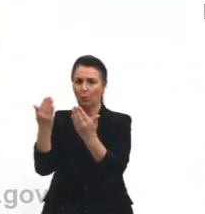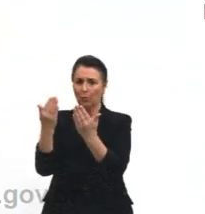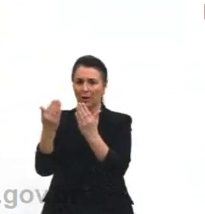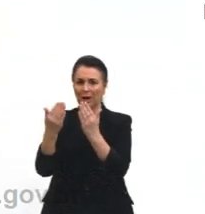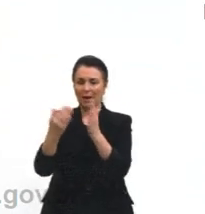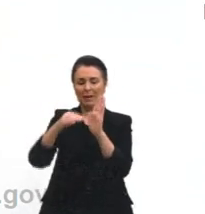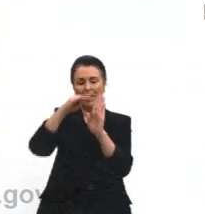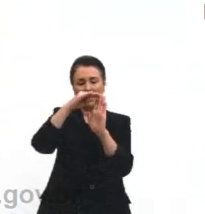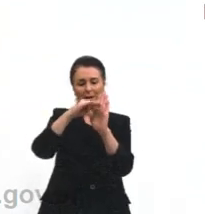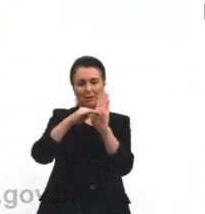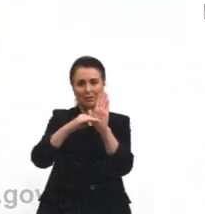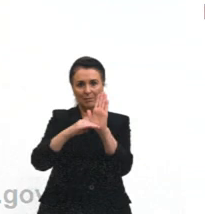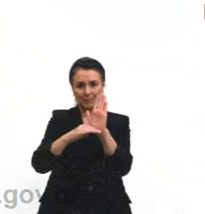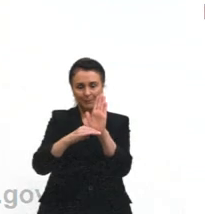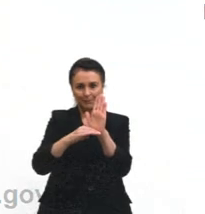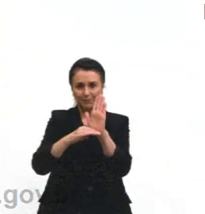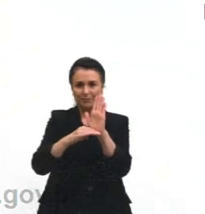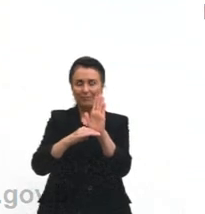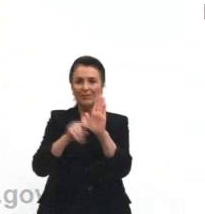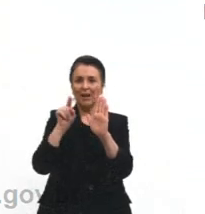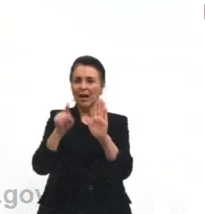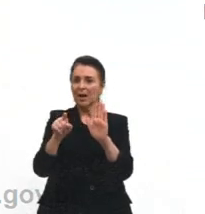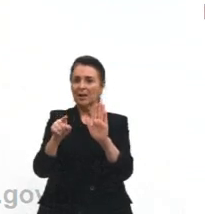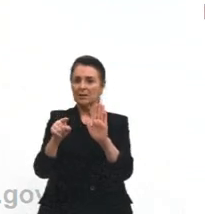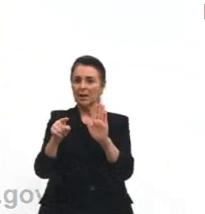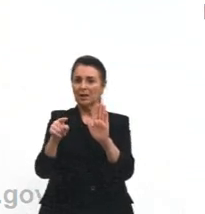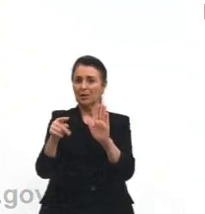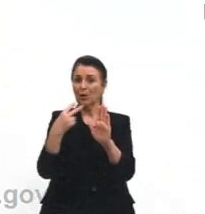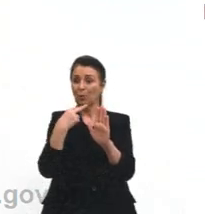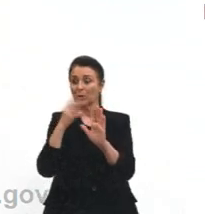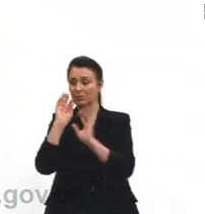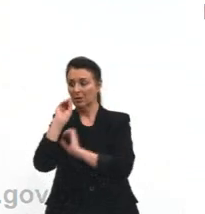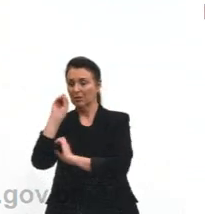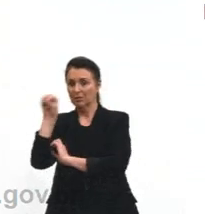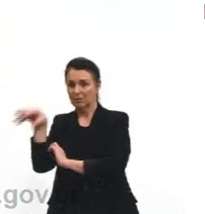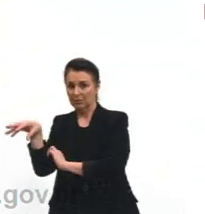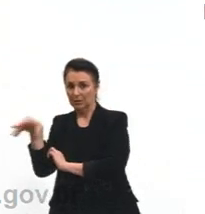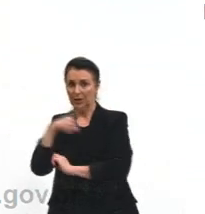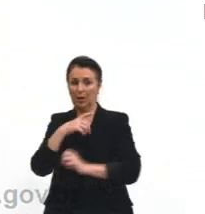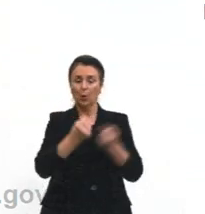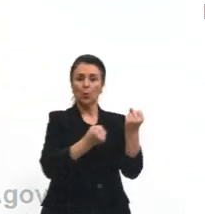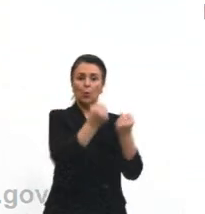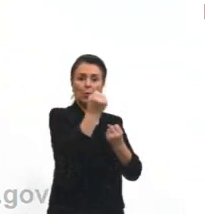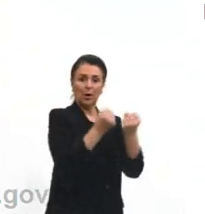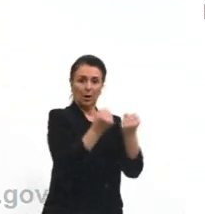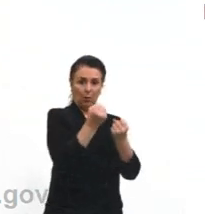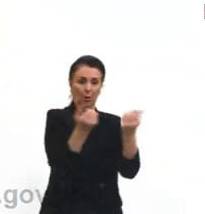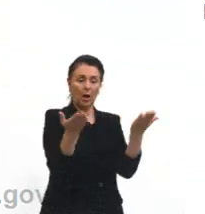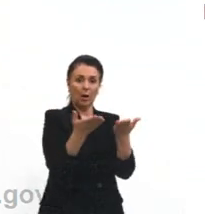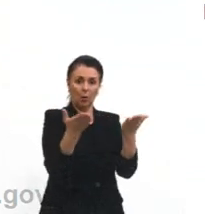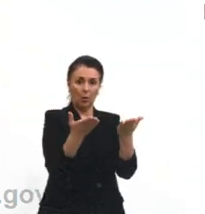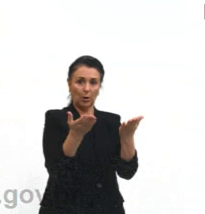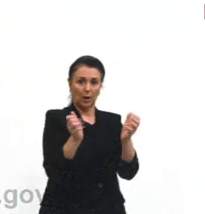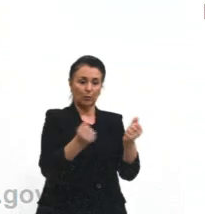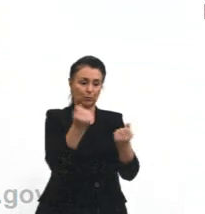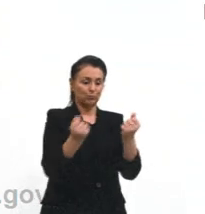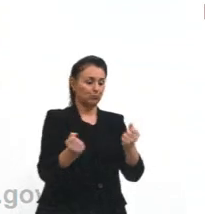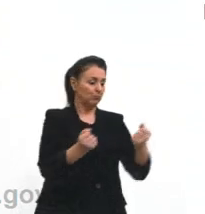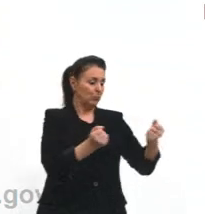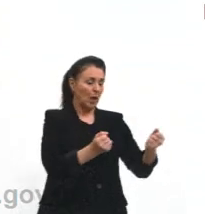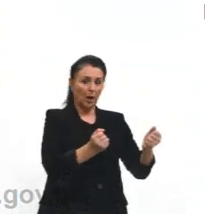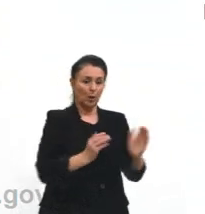envolvidas. Nesse caso, elas não podem ser desprezadas. Então, de novo, tem um carro, mas agora eu estou estacionando ele em uma